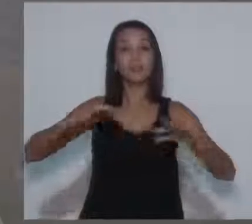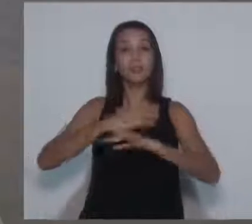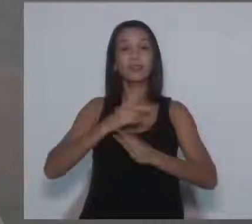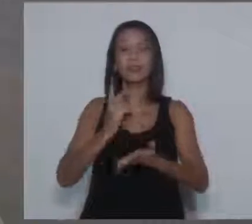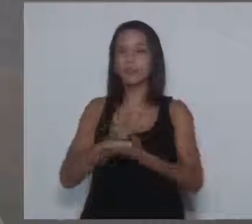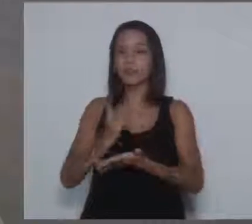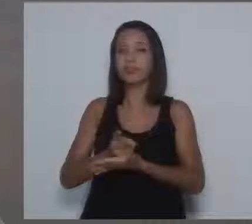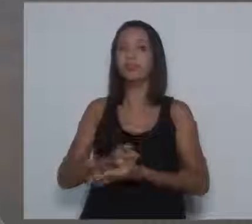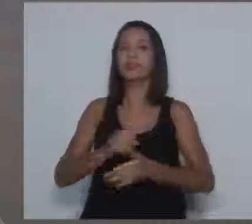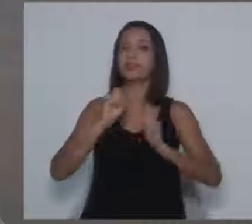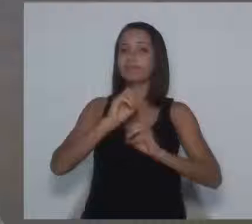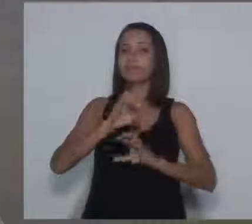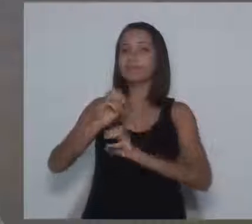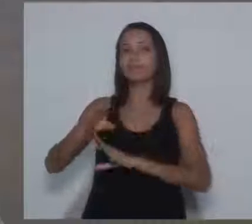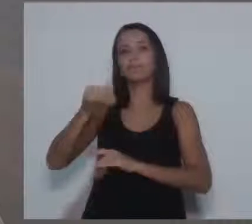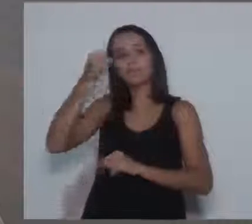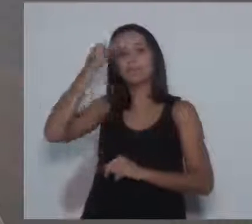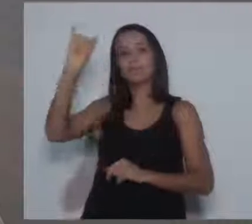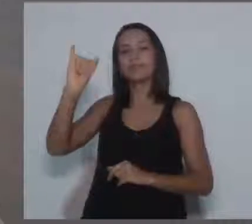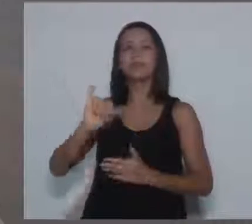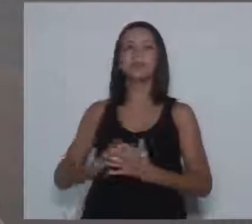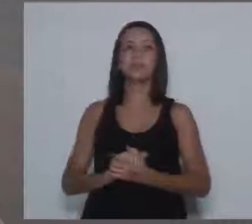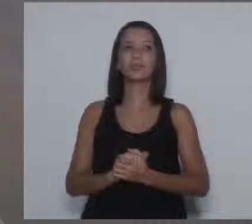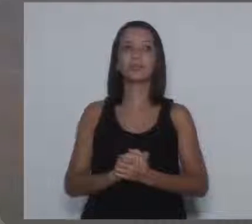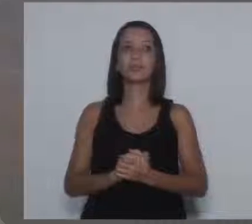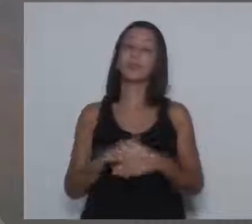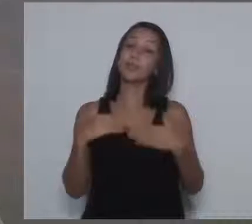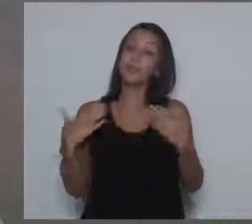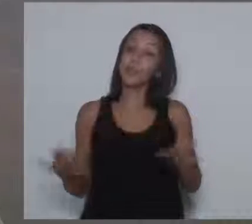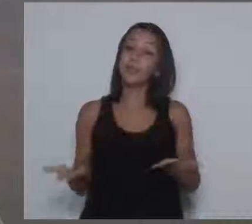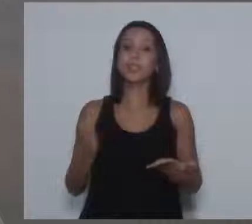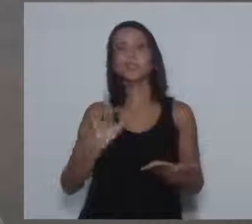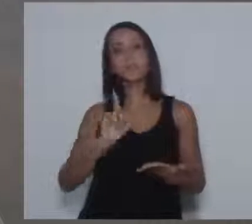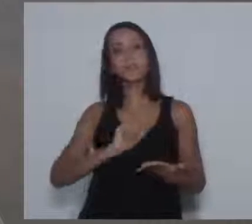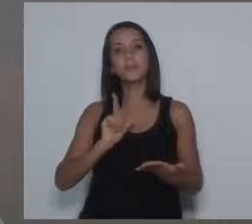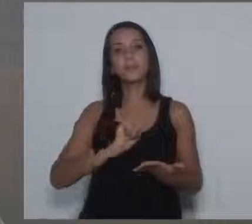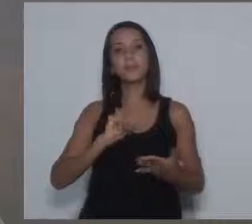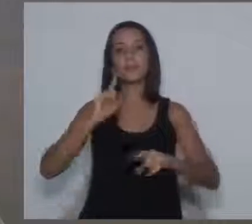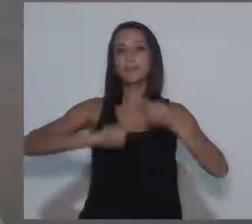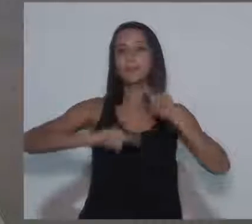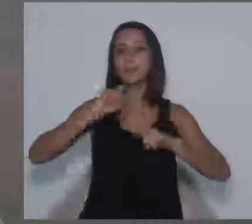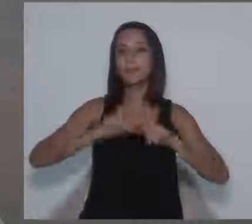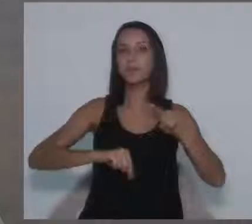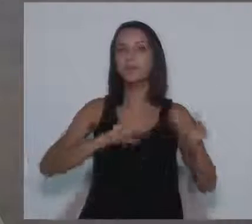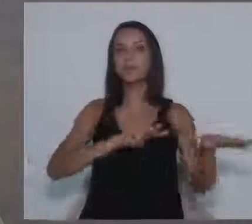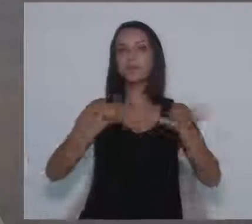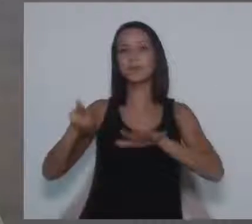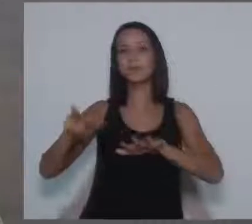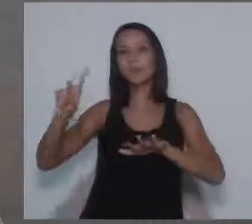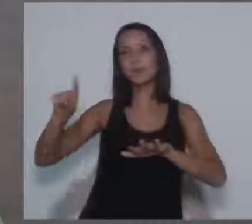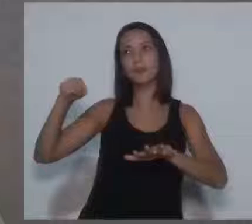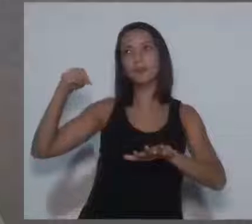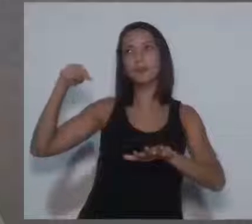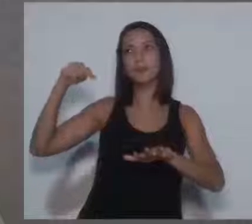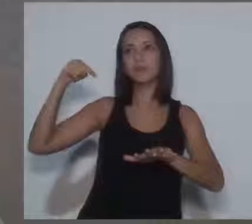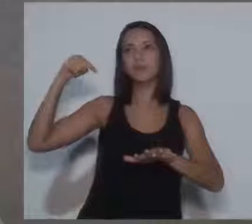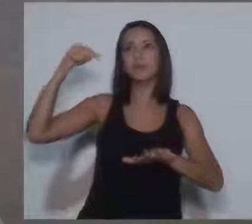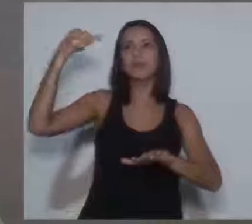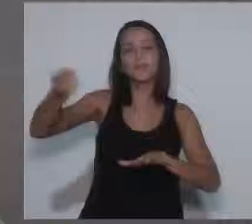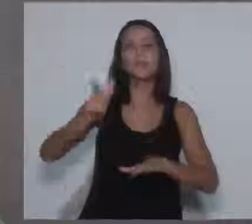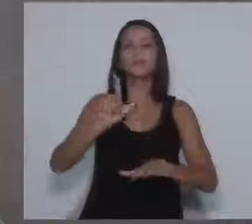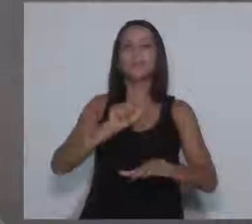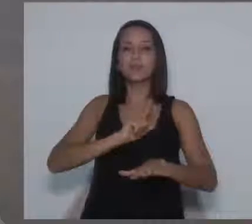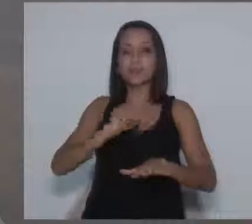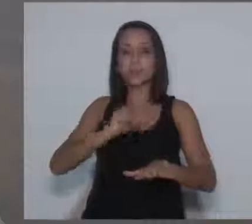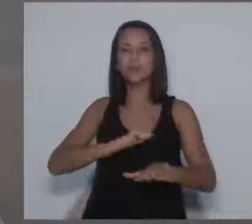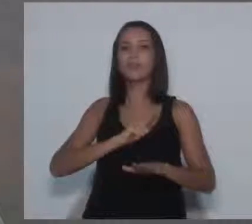a educação, deve ser trabalhada de modo preventivo. Então, assim que o material... Acho que semana que vem a gente vai estar com todo